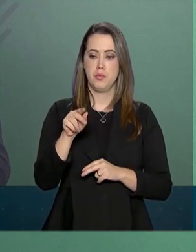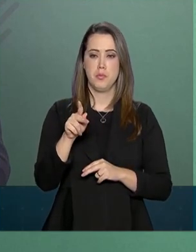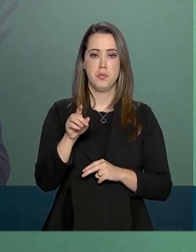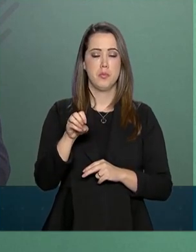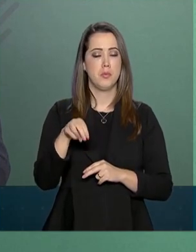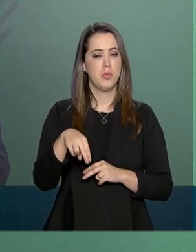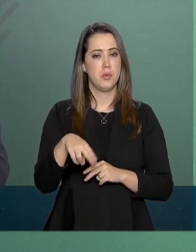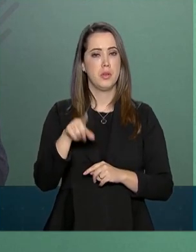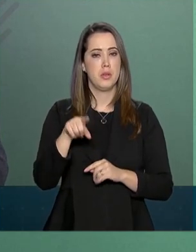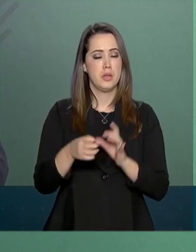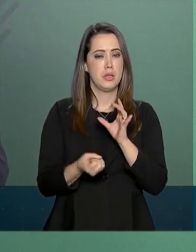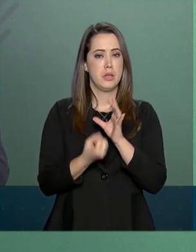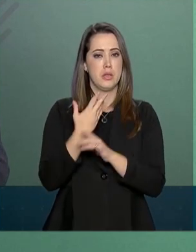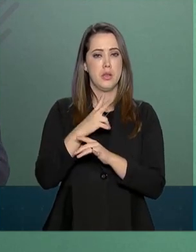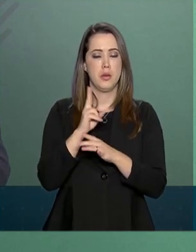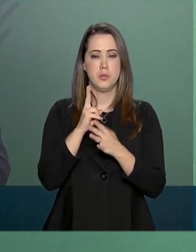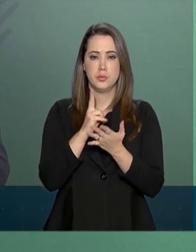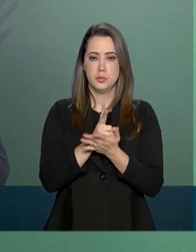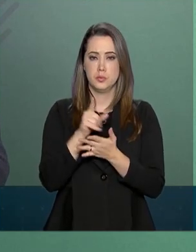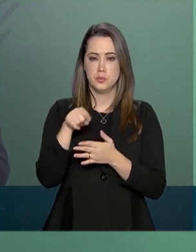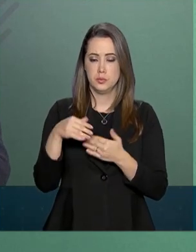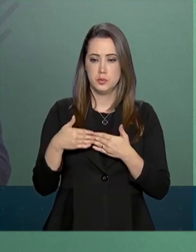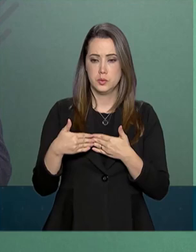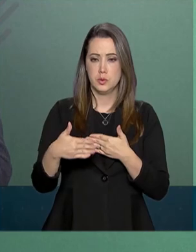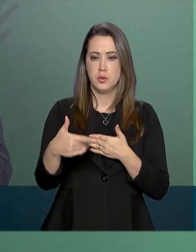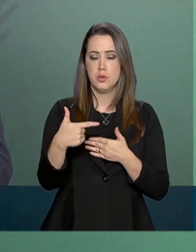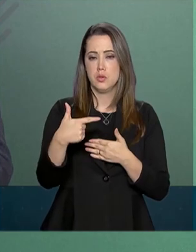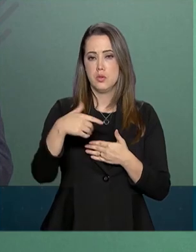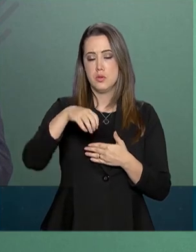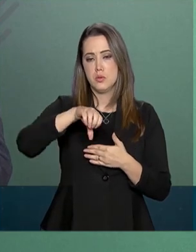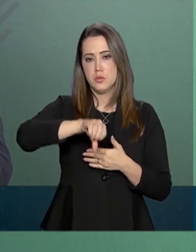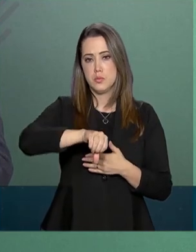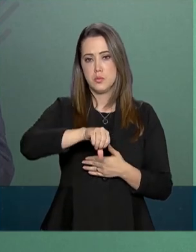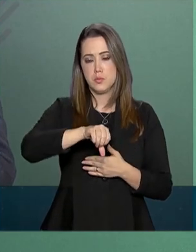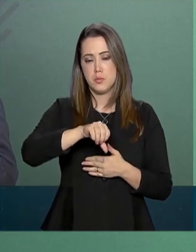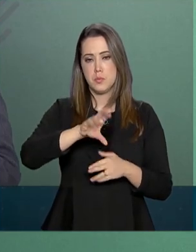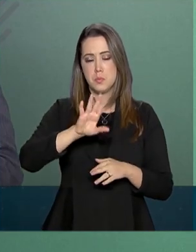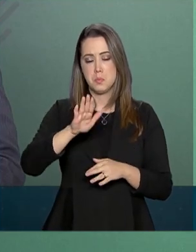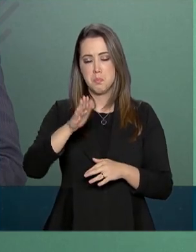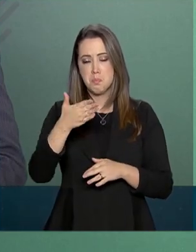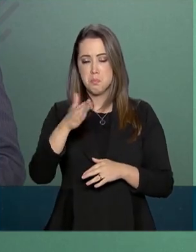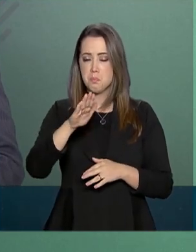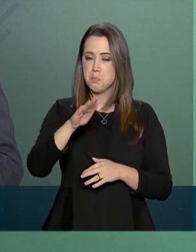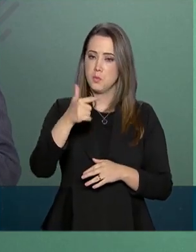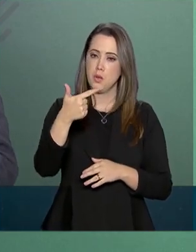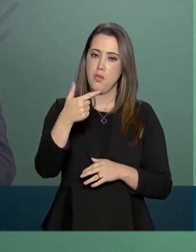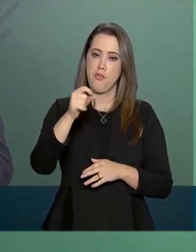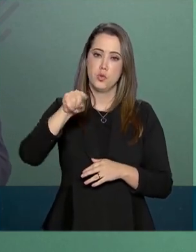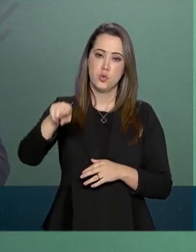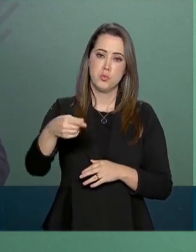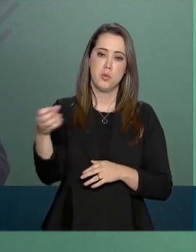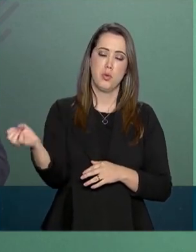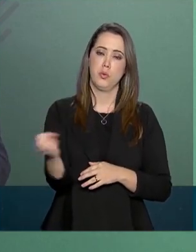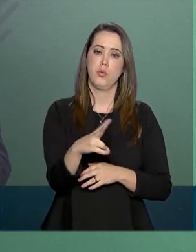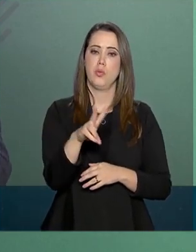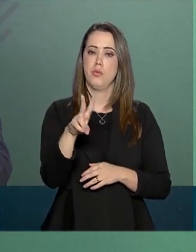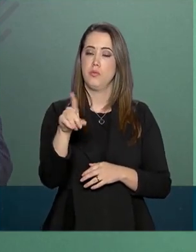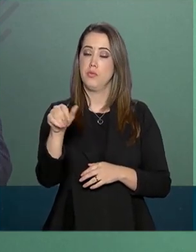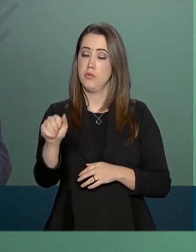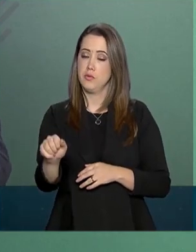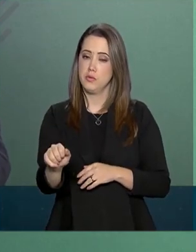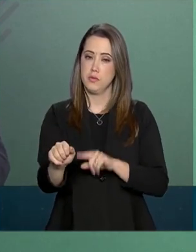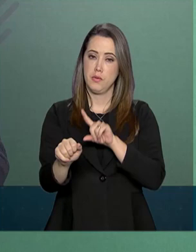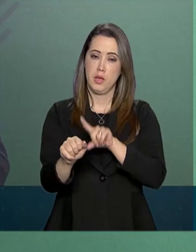é criar, ainda em 2019, por volta de 20 mil novas vagas